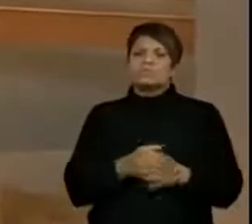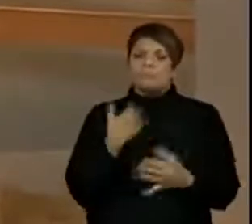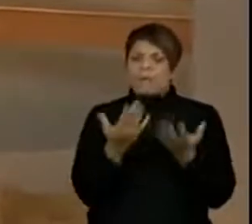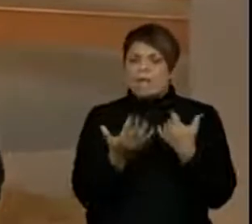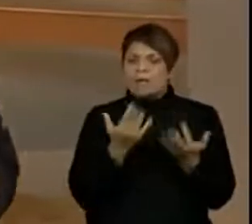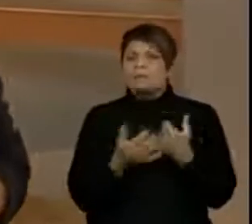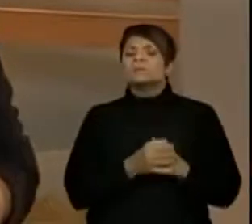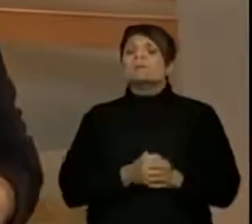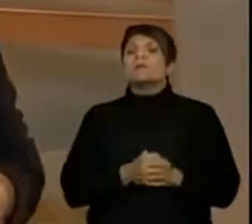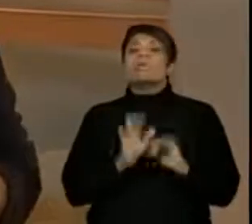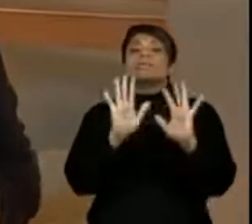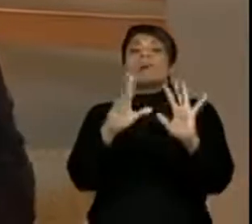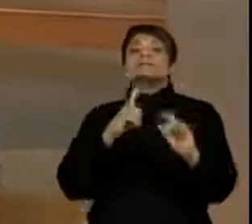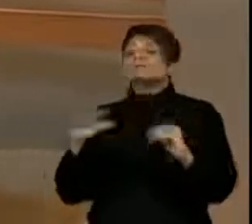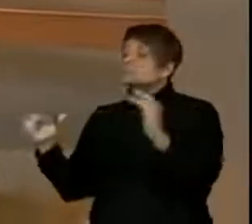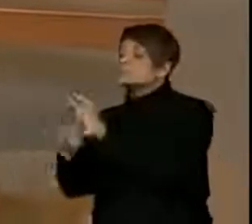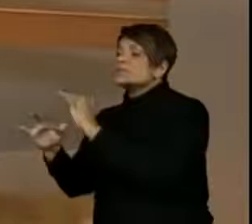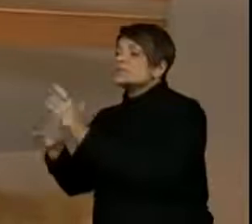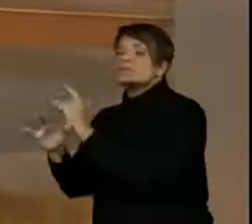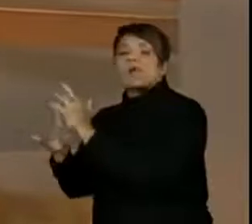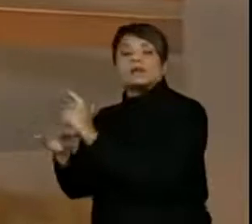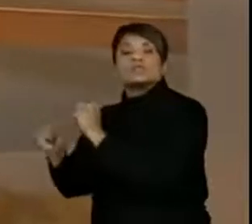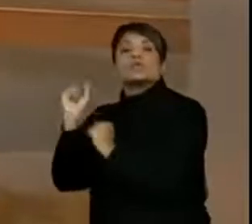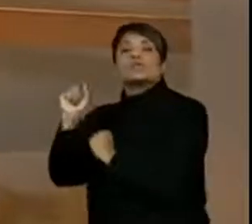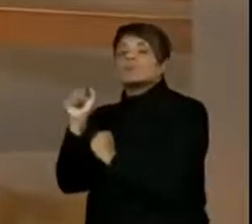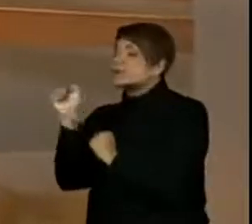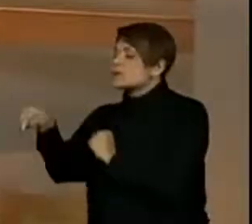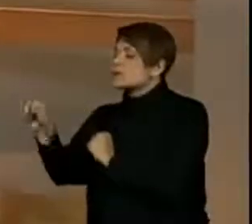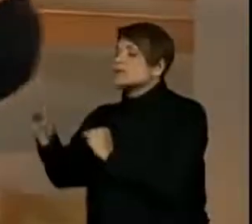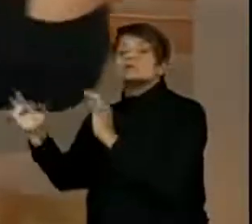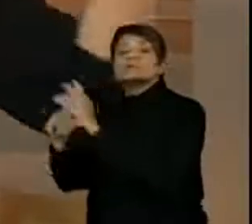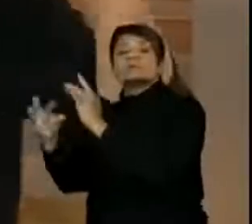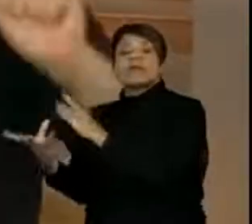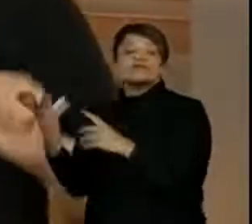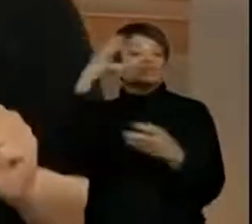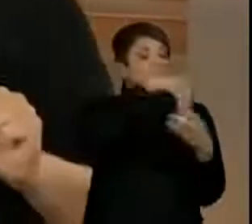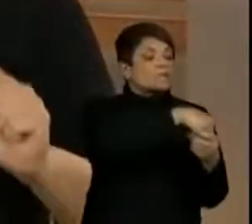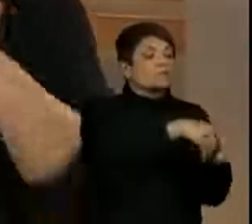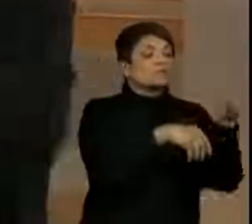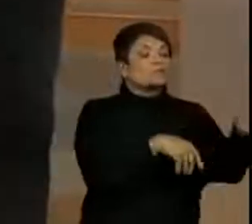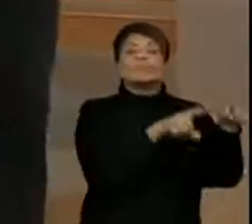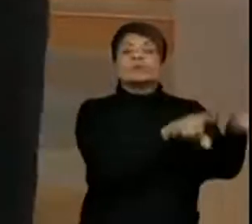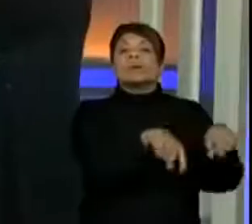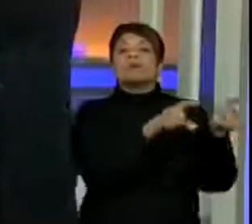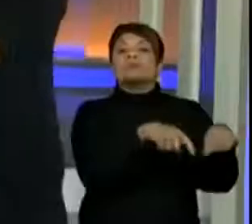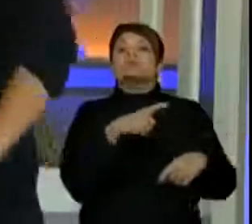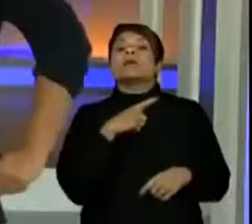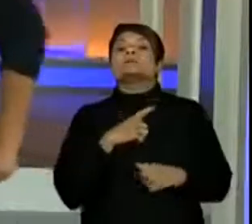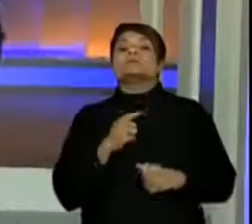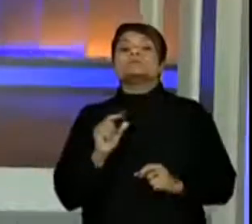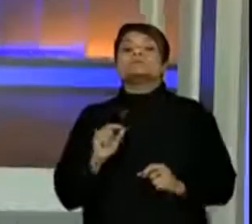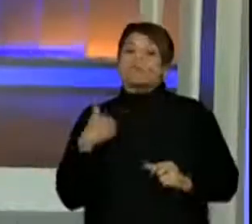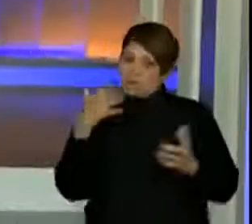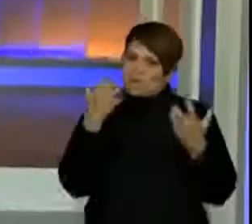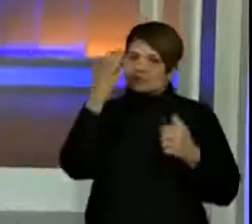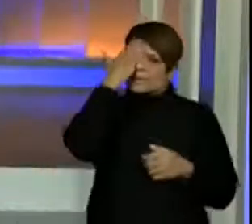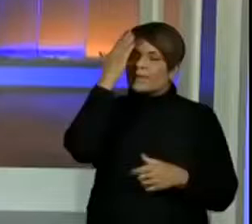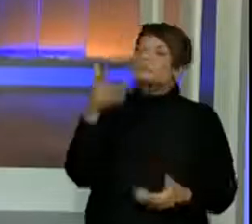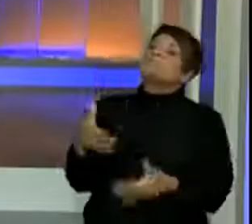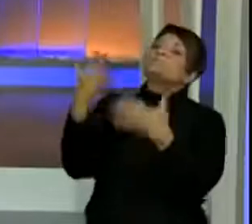Mas e da cidade? O que é que da cidade tem lá no campo? Coloca no chat, quero saber.